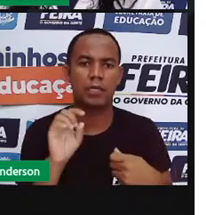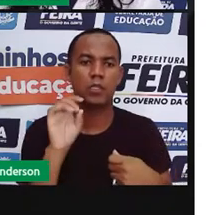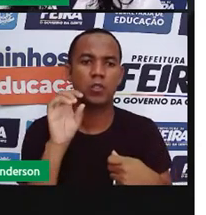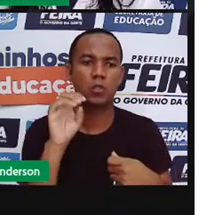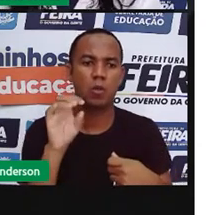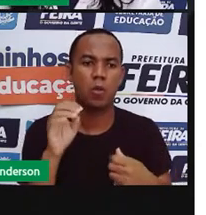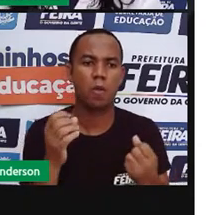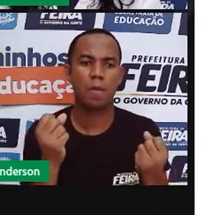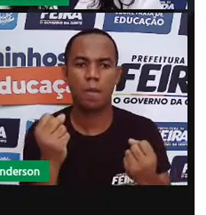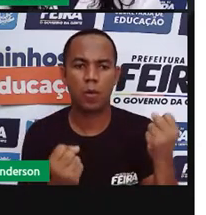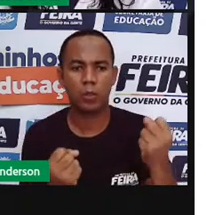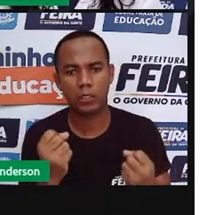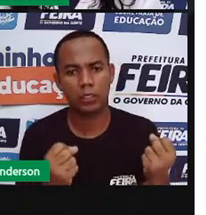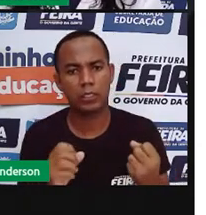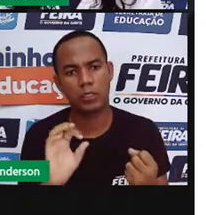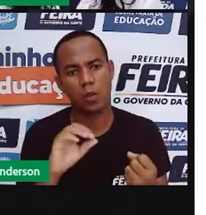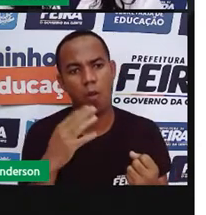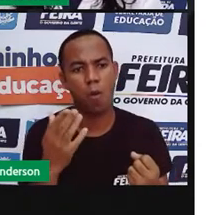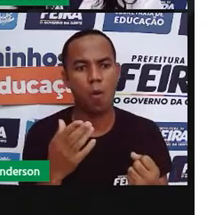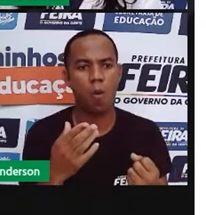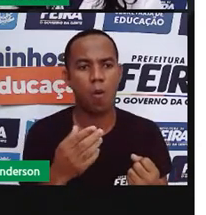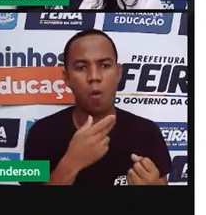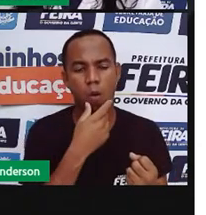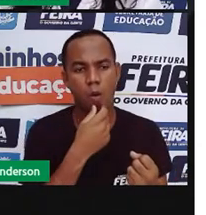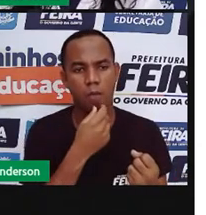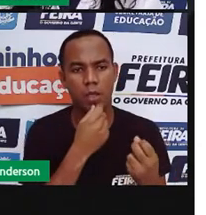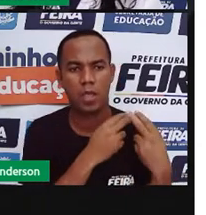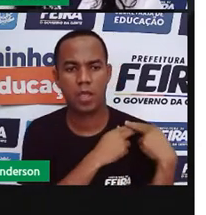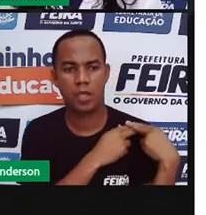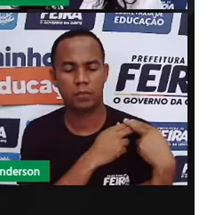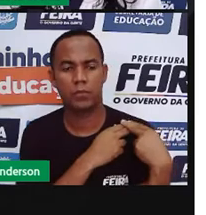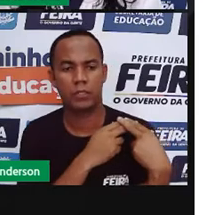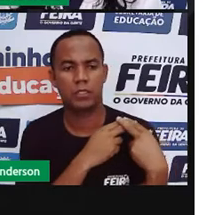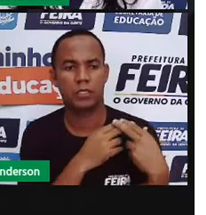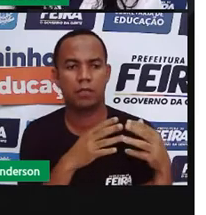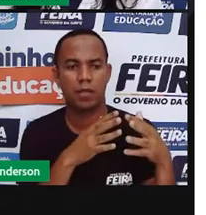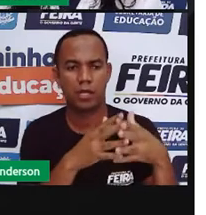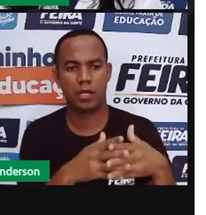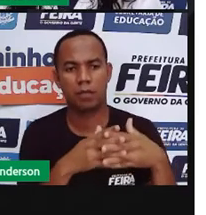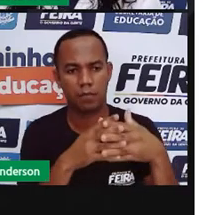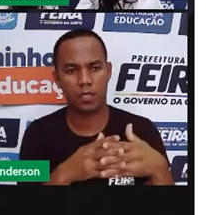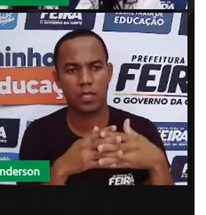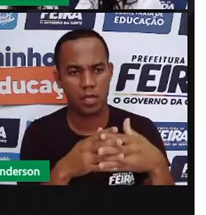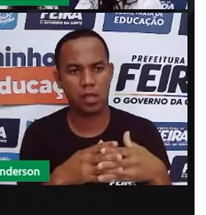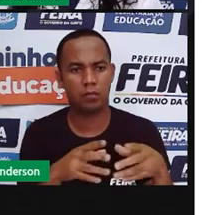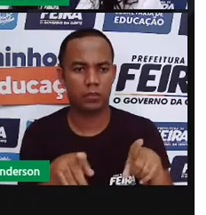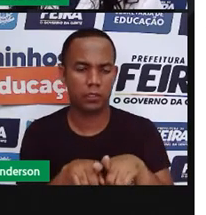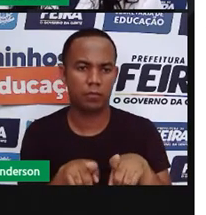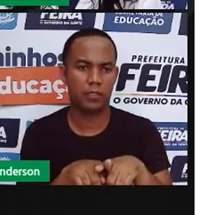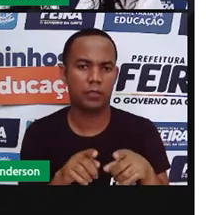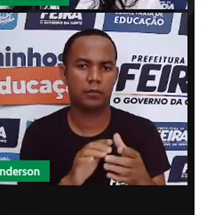de cada caminhão desse, de cada trator, de cada colheitadeira.